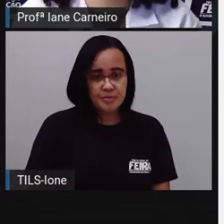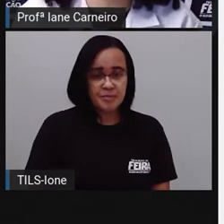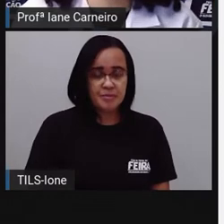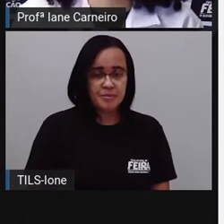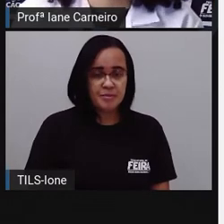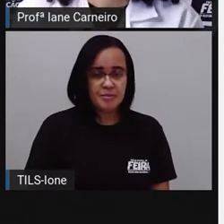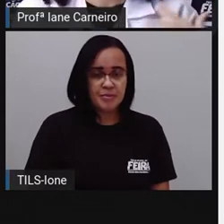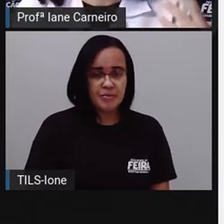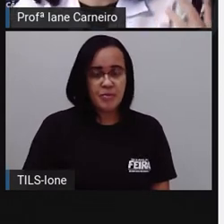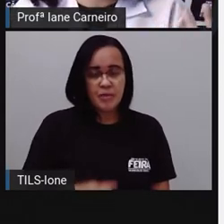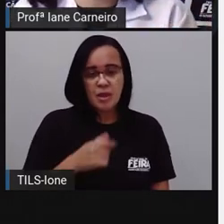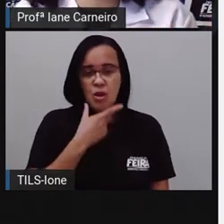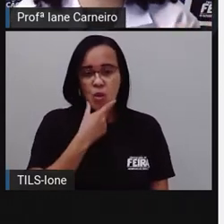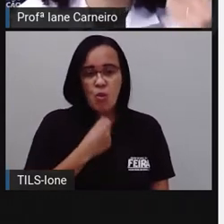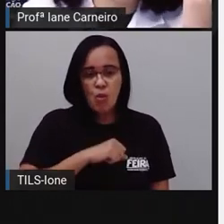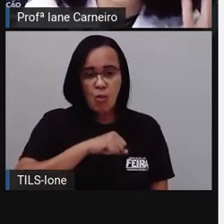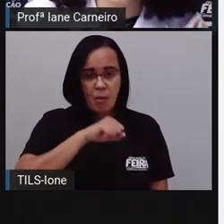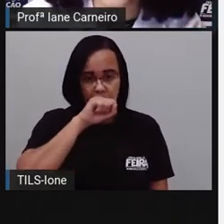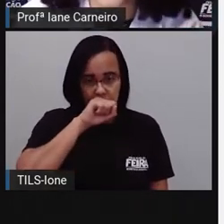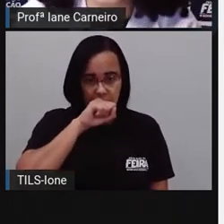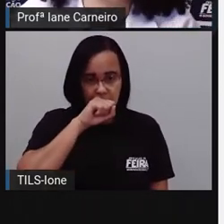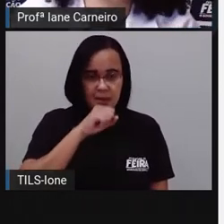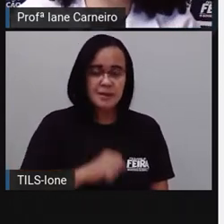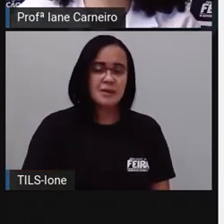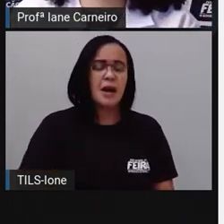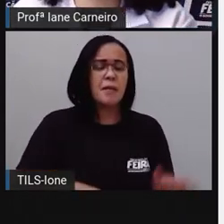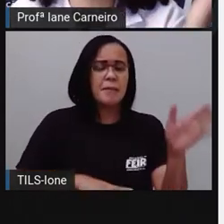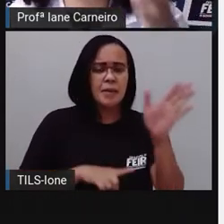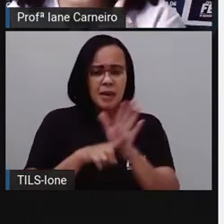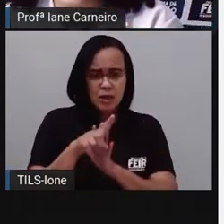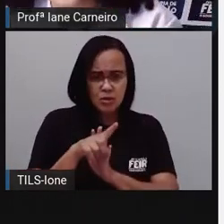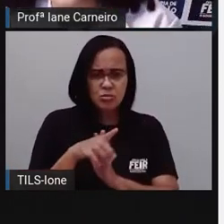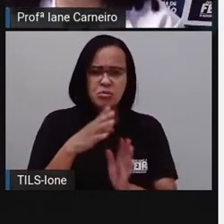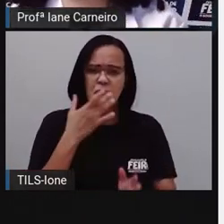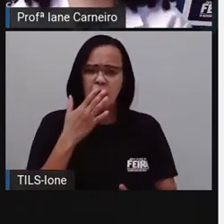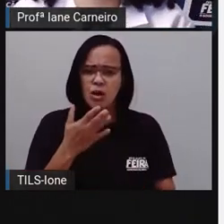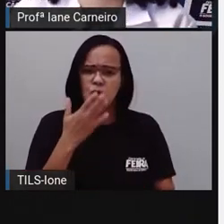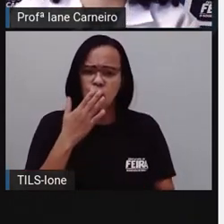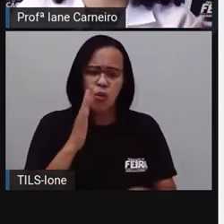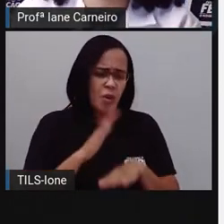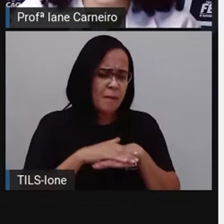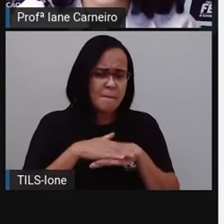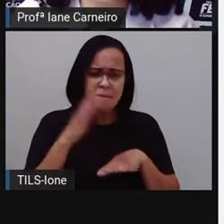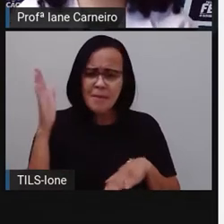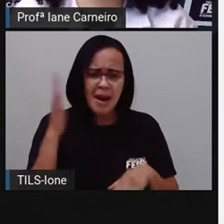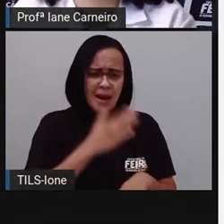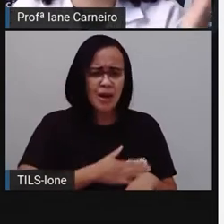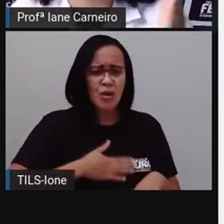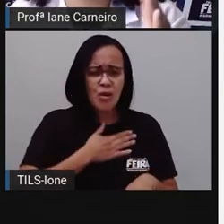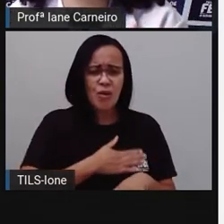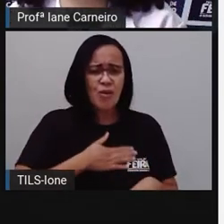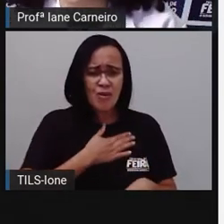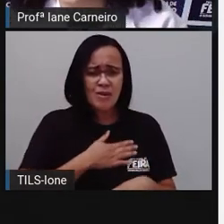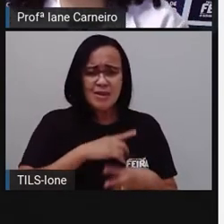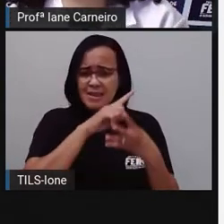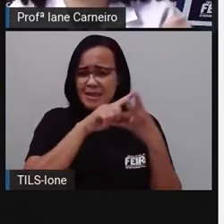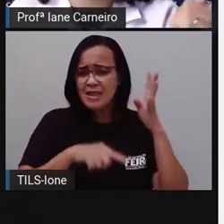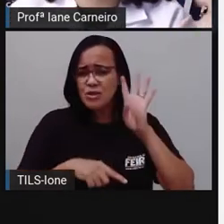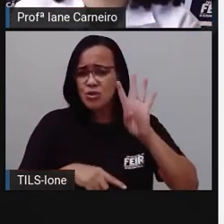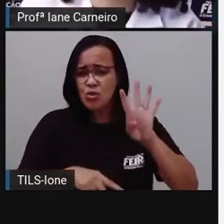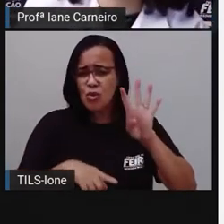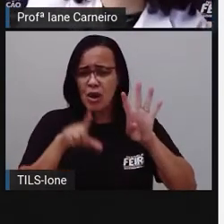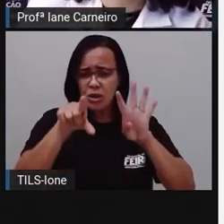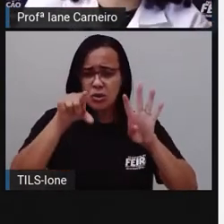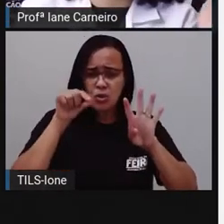Carlos, né? E aí você vai perguntar, qual é a sua cor preferida dentre essas que estão aqui? É o verde? É a cor de rosa?